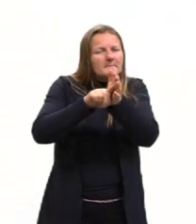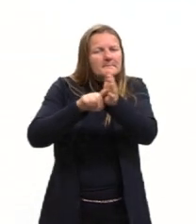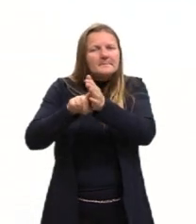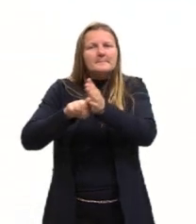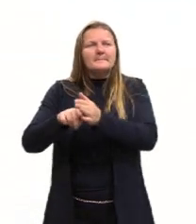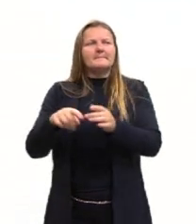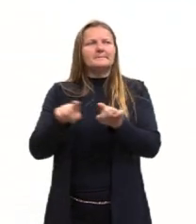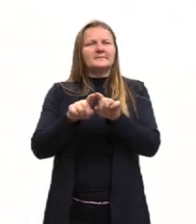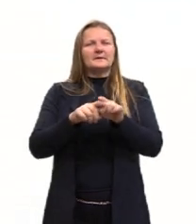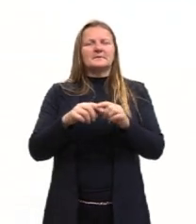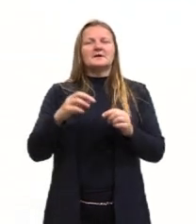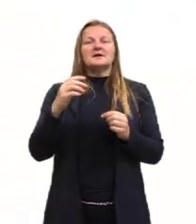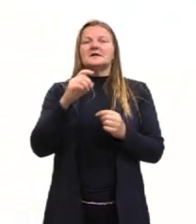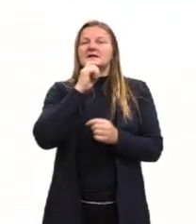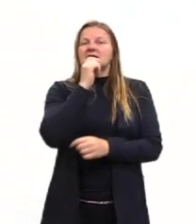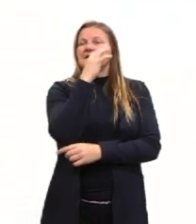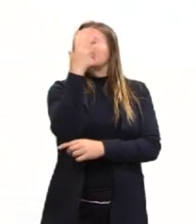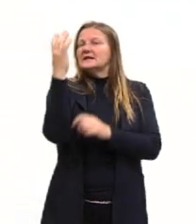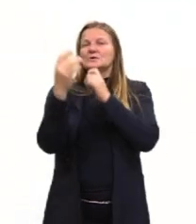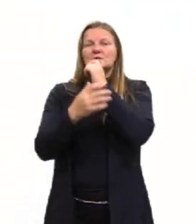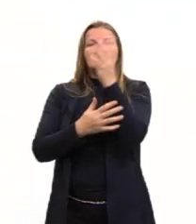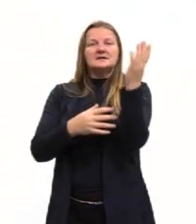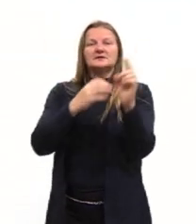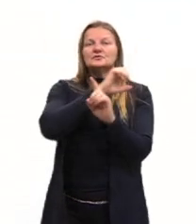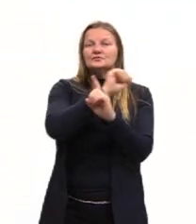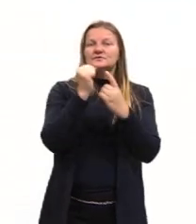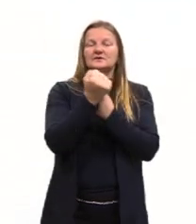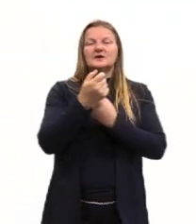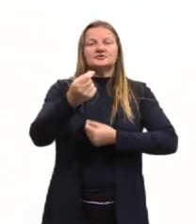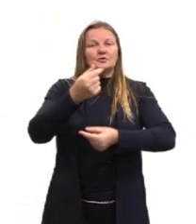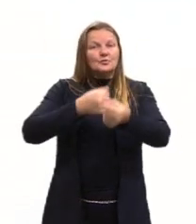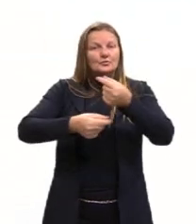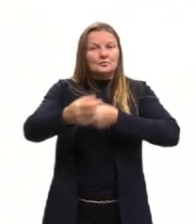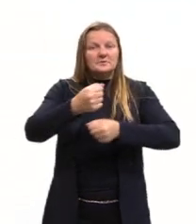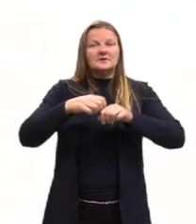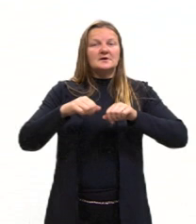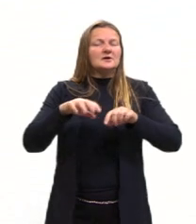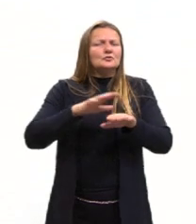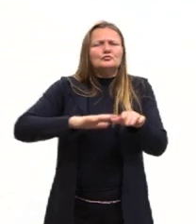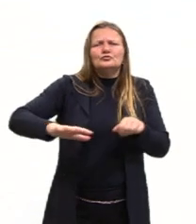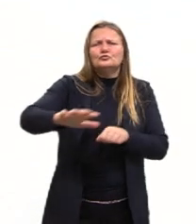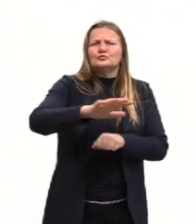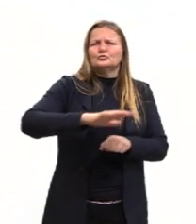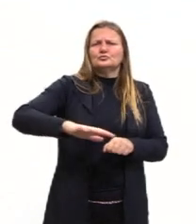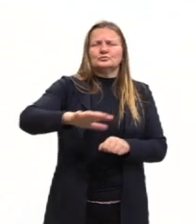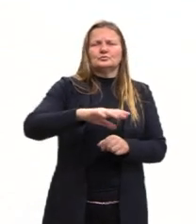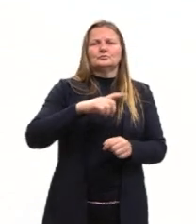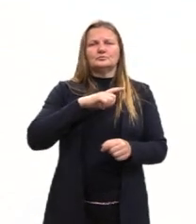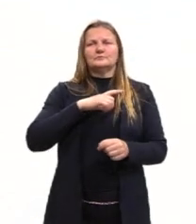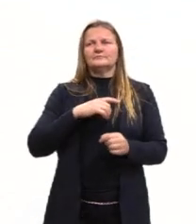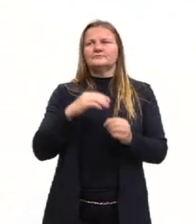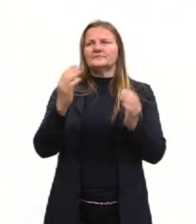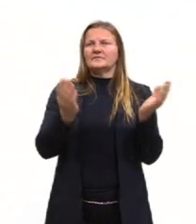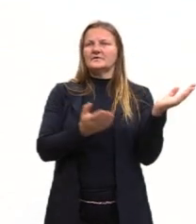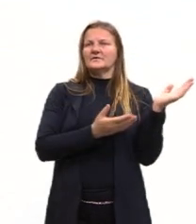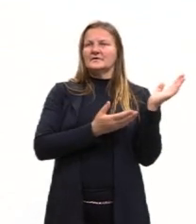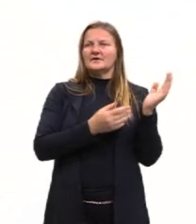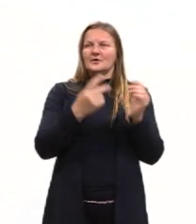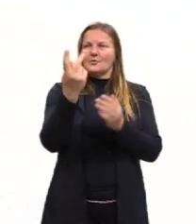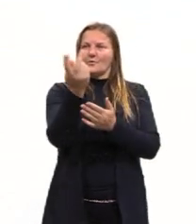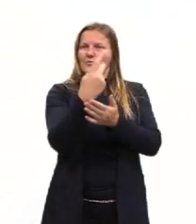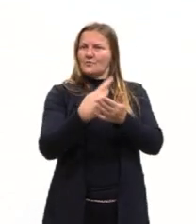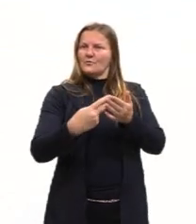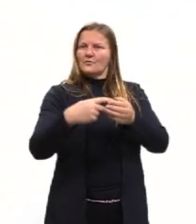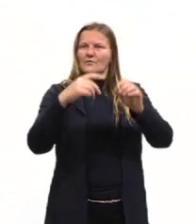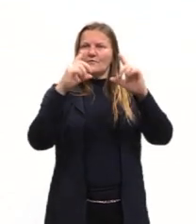sobre a natureza, sociedade, a economia, o mercado. Aqui no cantinho, eu até deixei a imagem